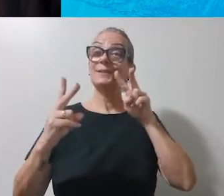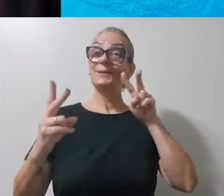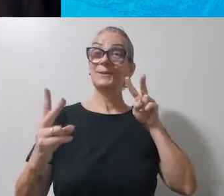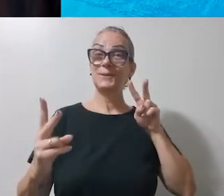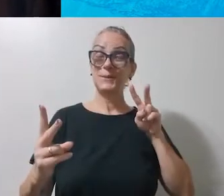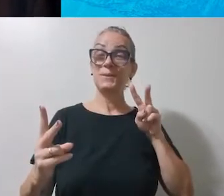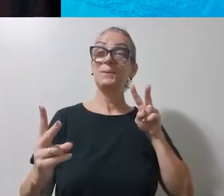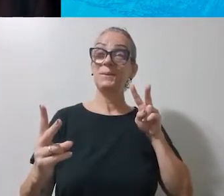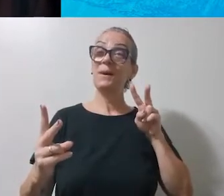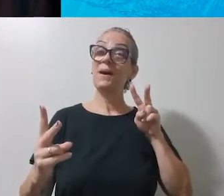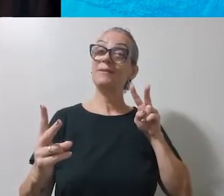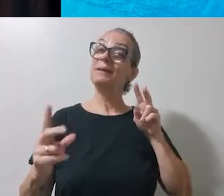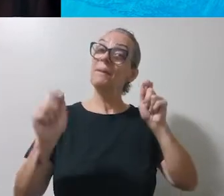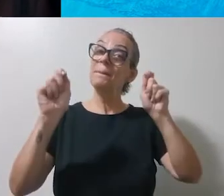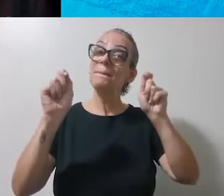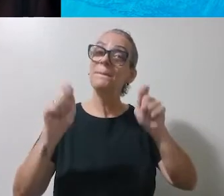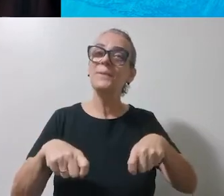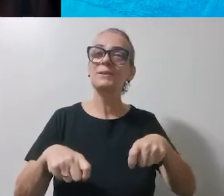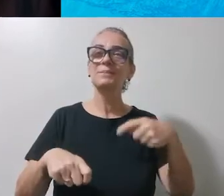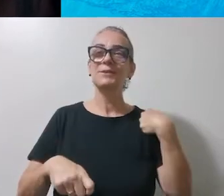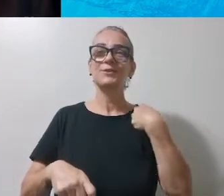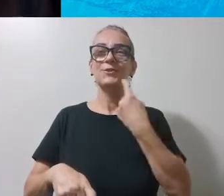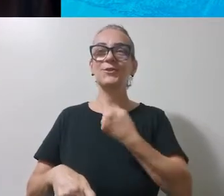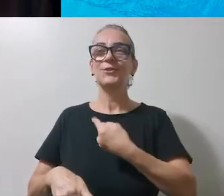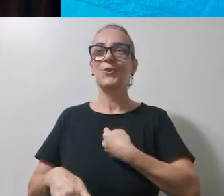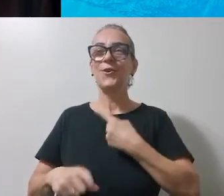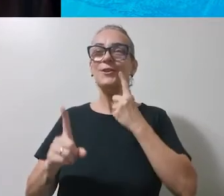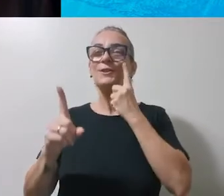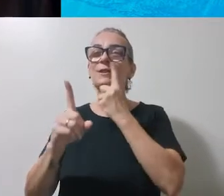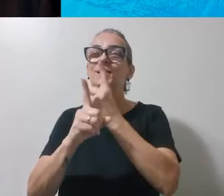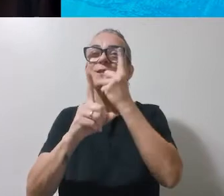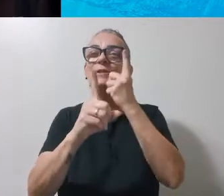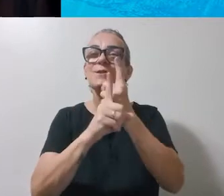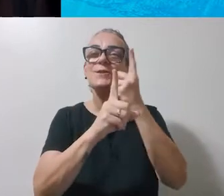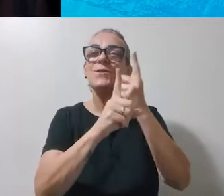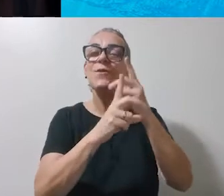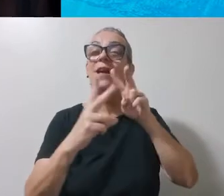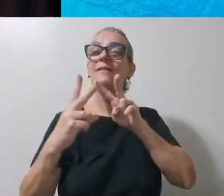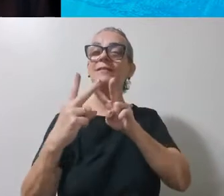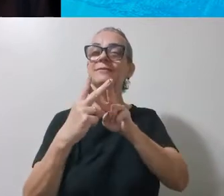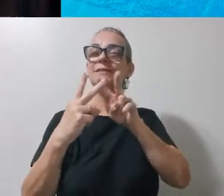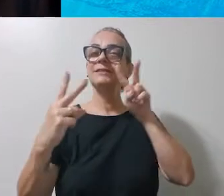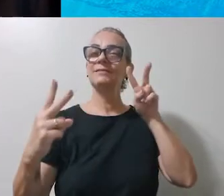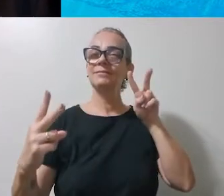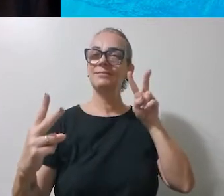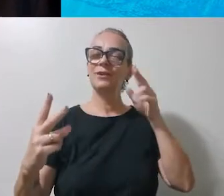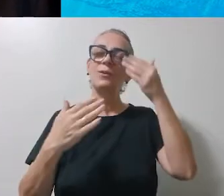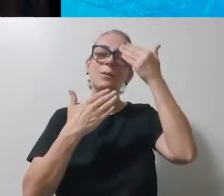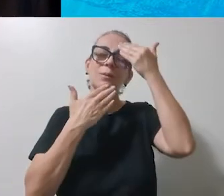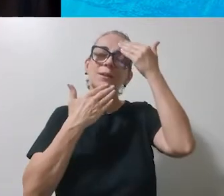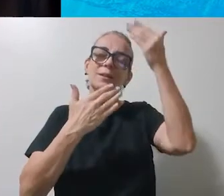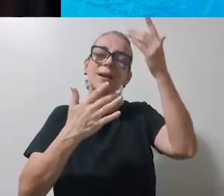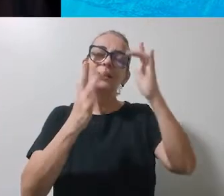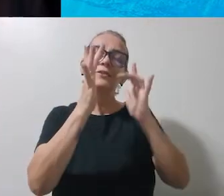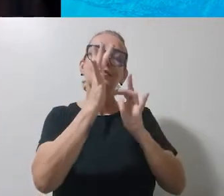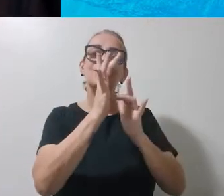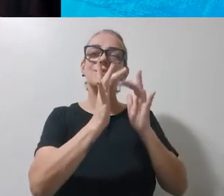dessa possibilidade de nos encontrarmos virtualmente. Muito obrigada, Jesus.